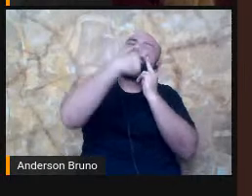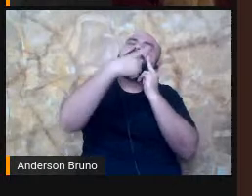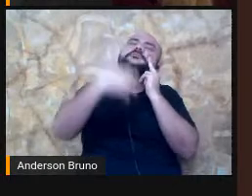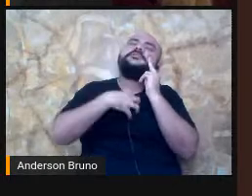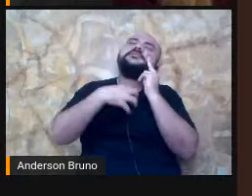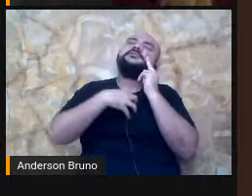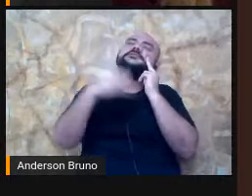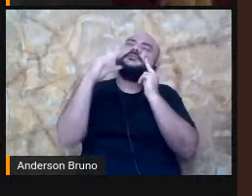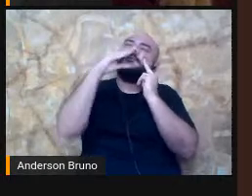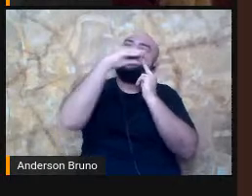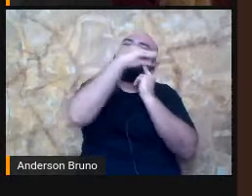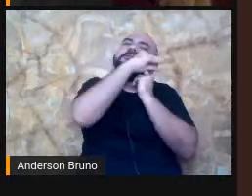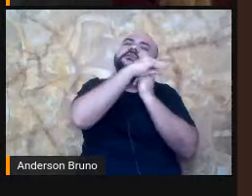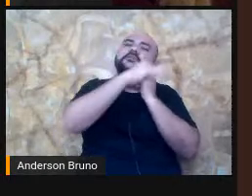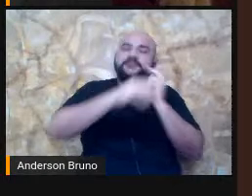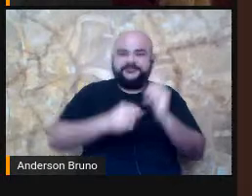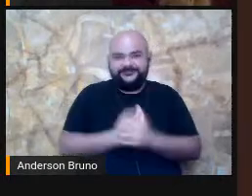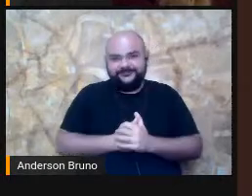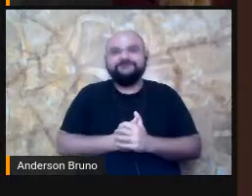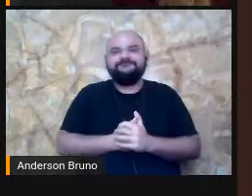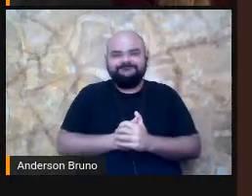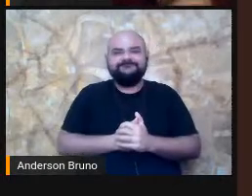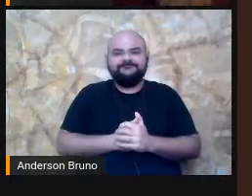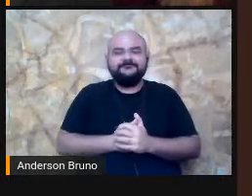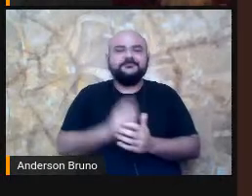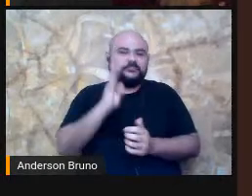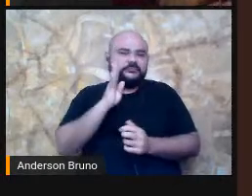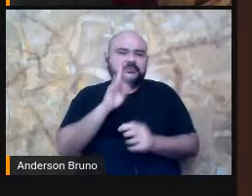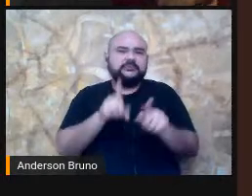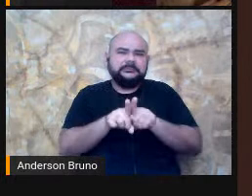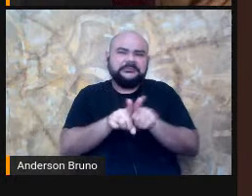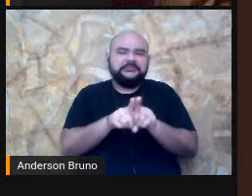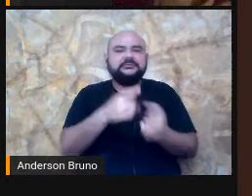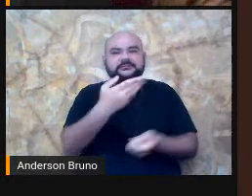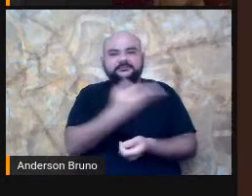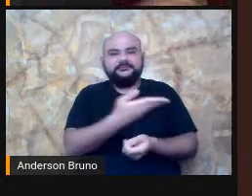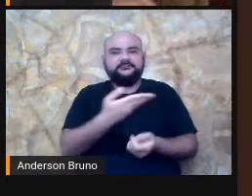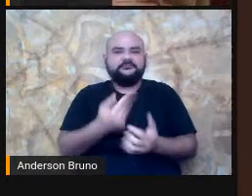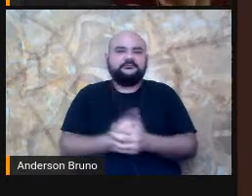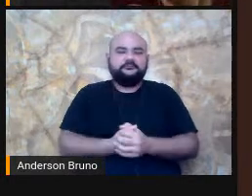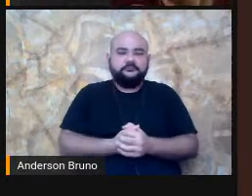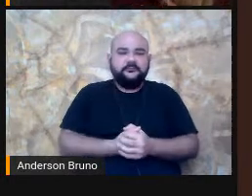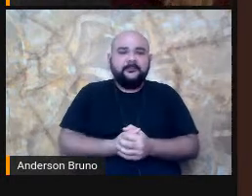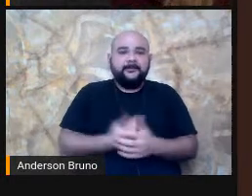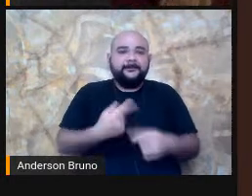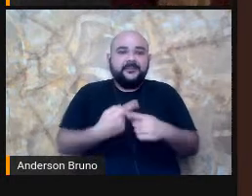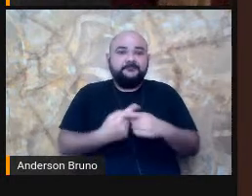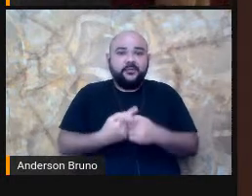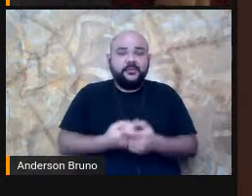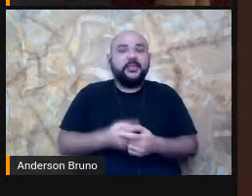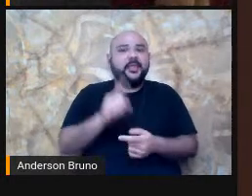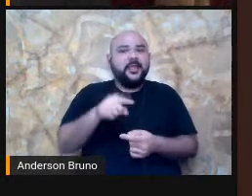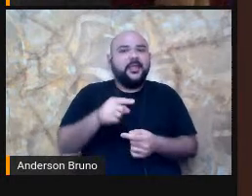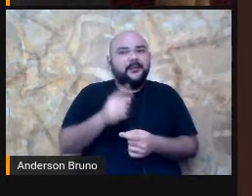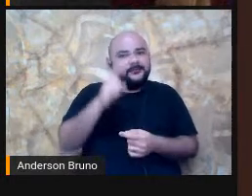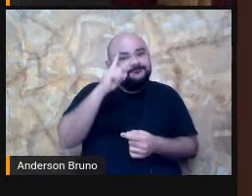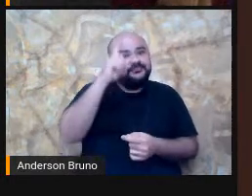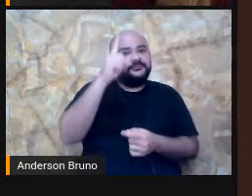essa luminosidade do céu, remetendo também a ideia de sentidos, remanescentes ou